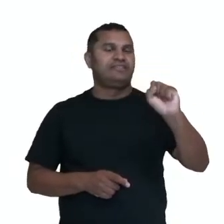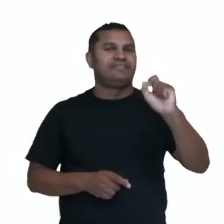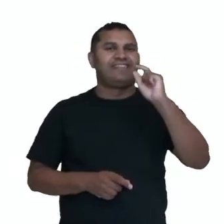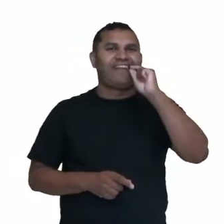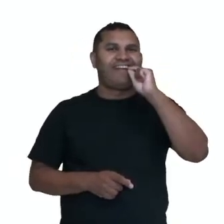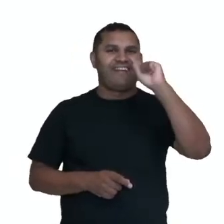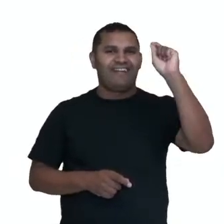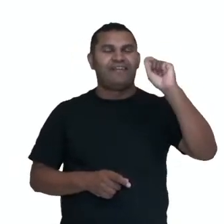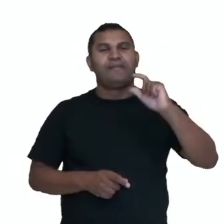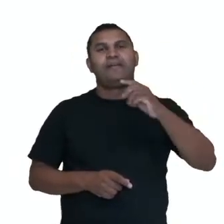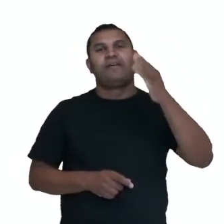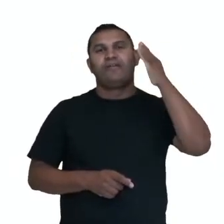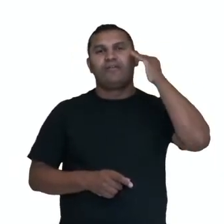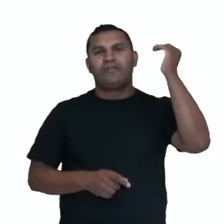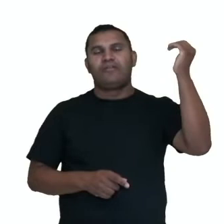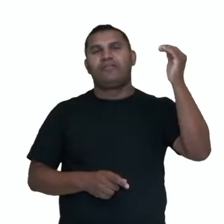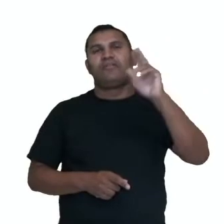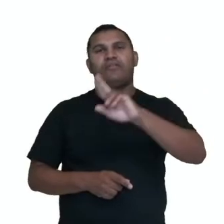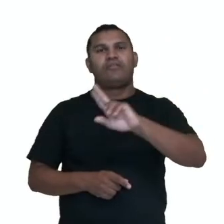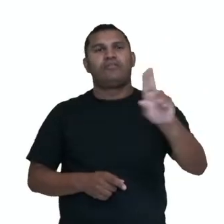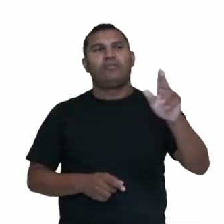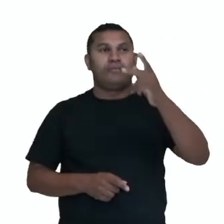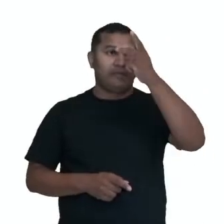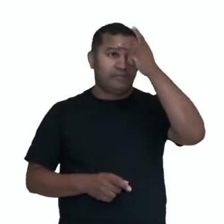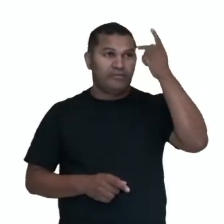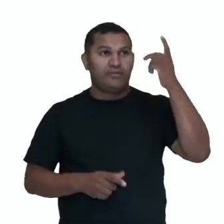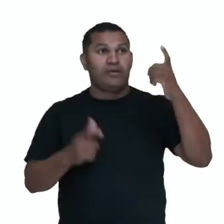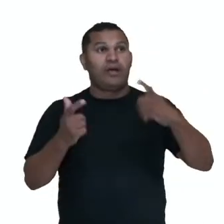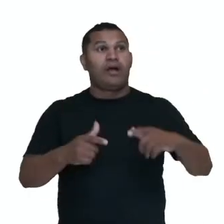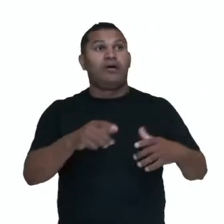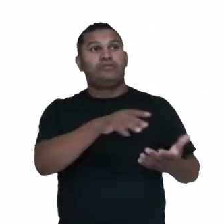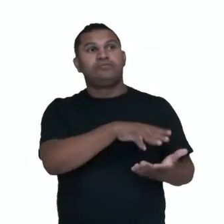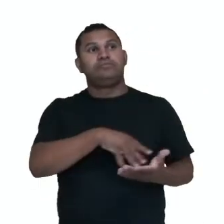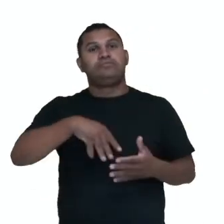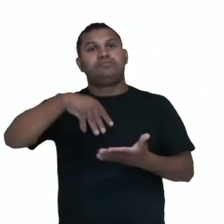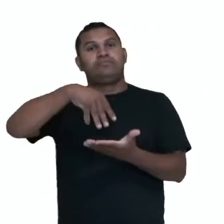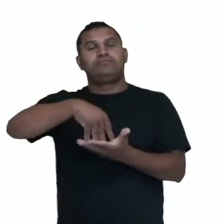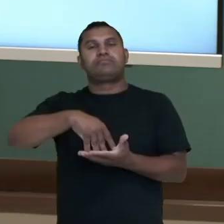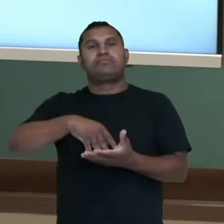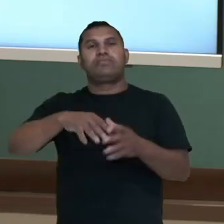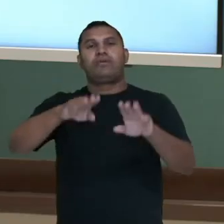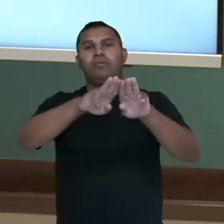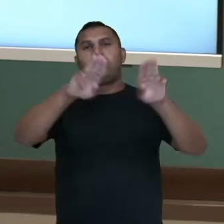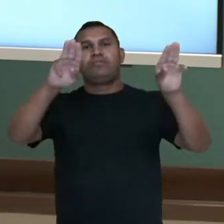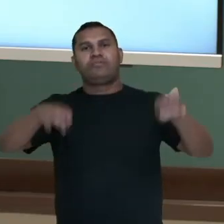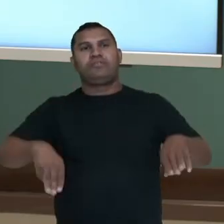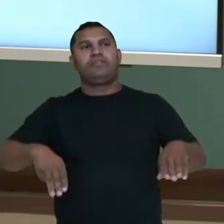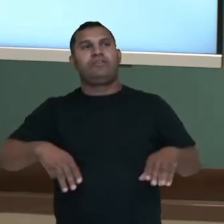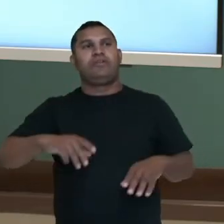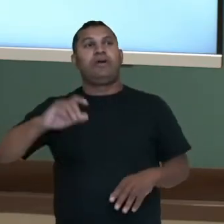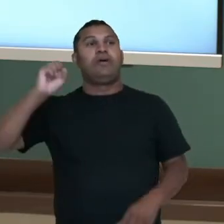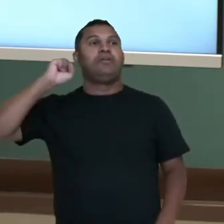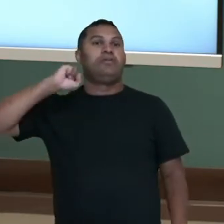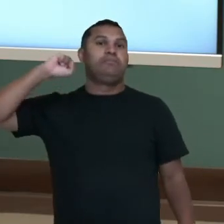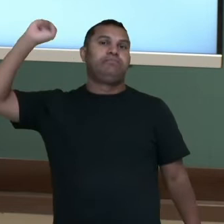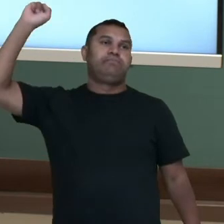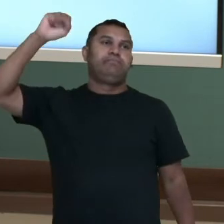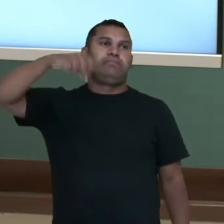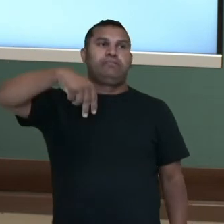praça, onde, segundo a história, Tiradentes foi enforcado, não é mesmo? E o museu que remete a essa história dos